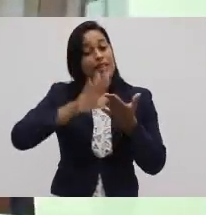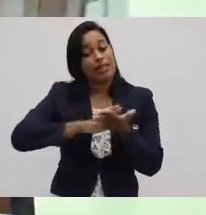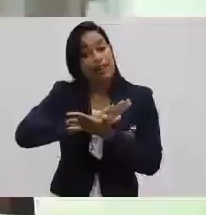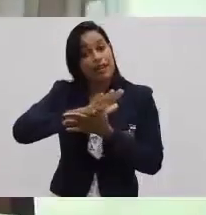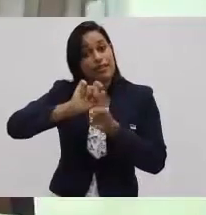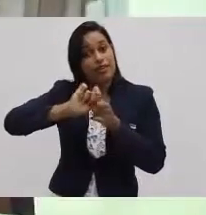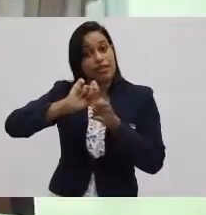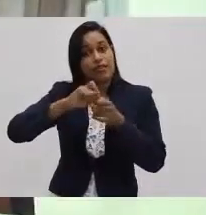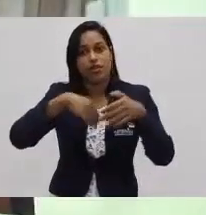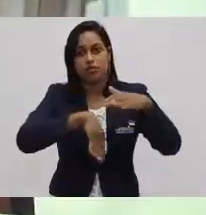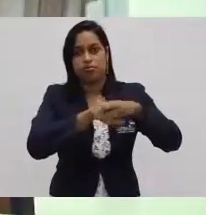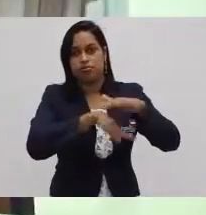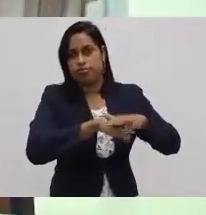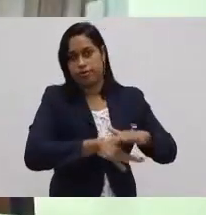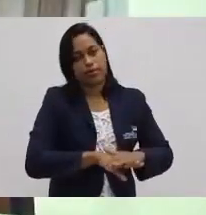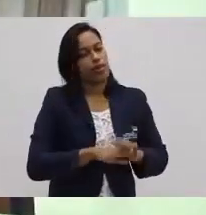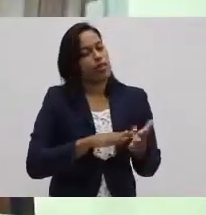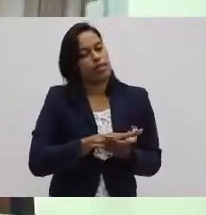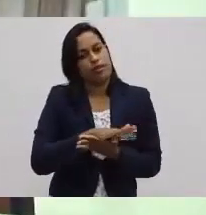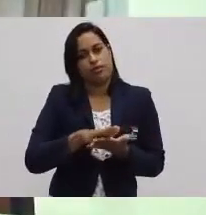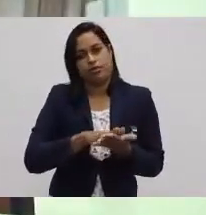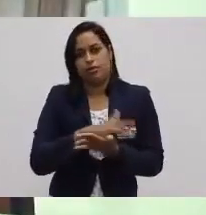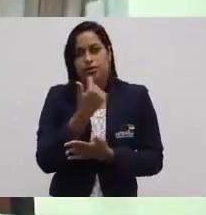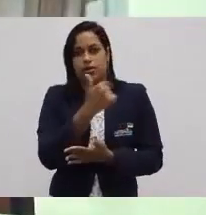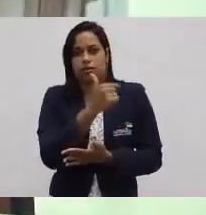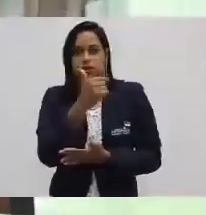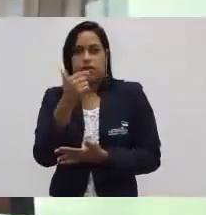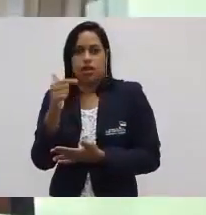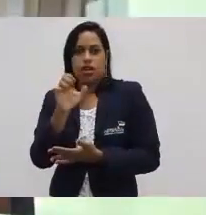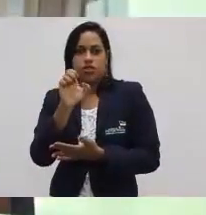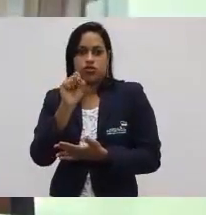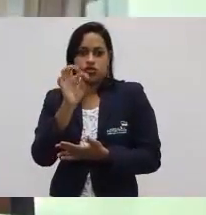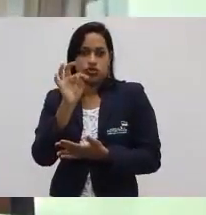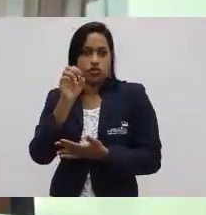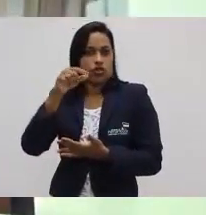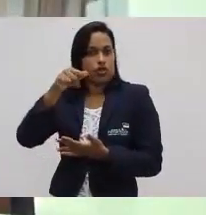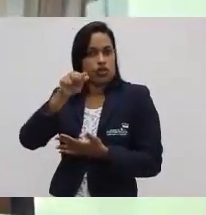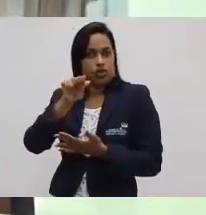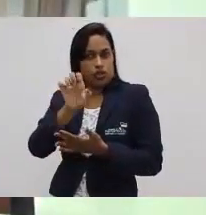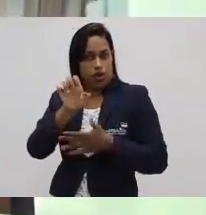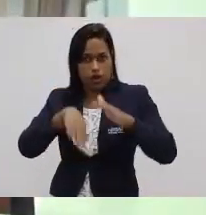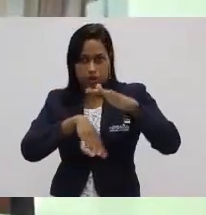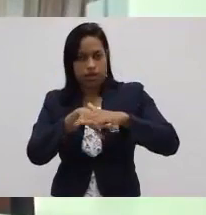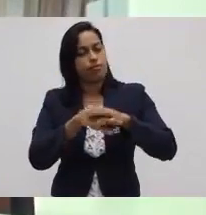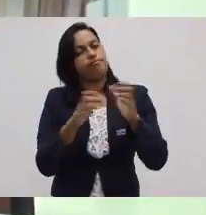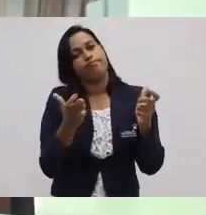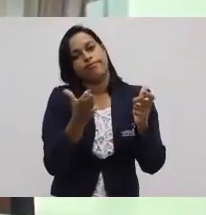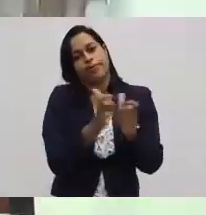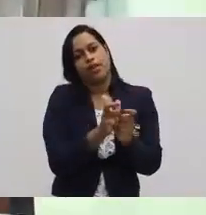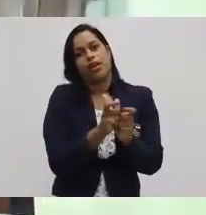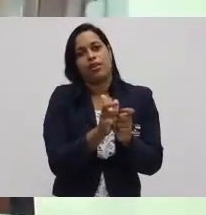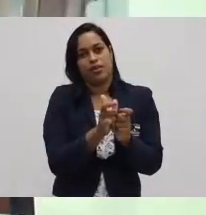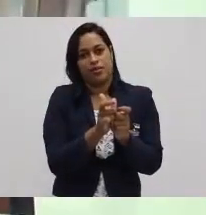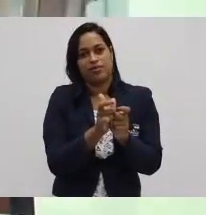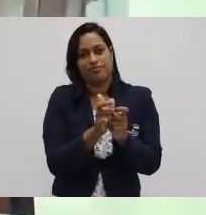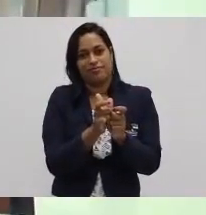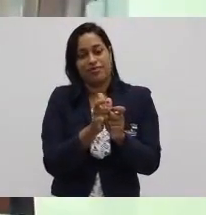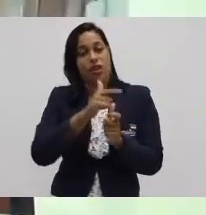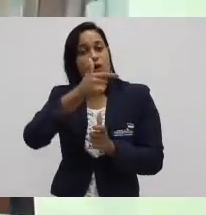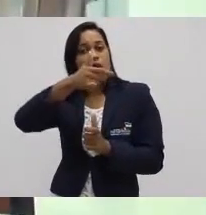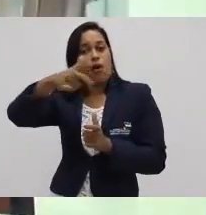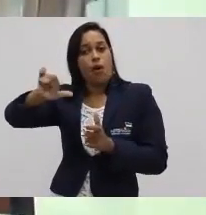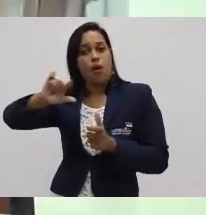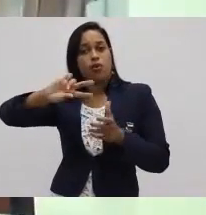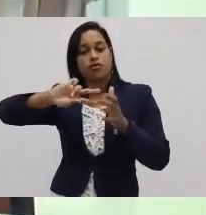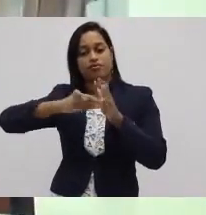produzido para ser estocado em grande escala. Os estoques são pequenos. Uma outra característica do sistema Toyota de produção é o